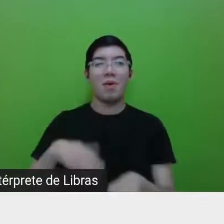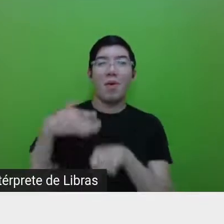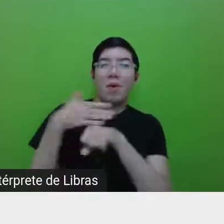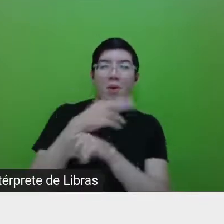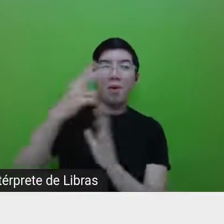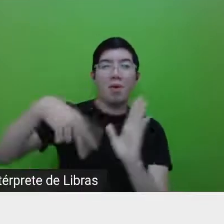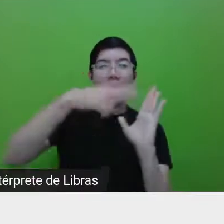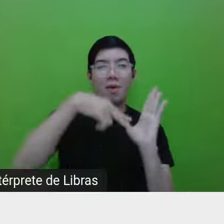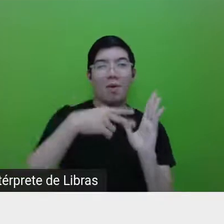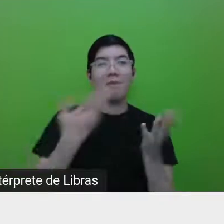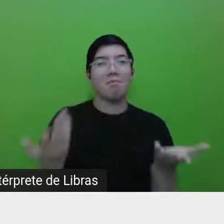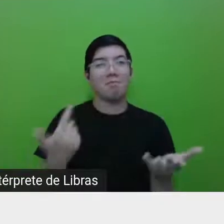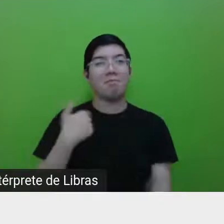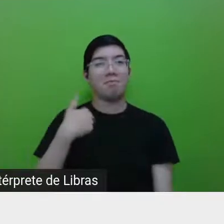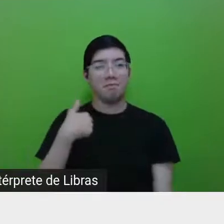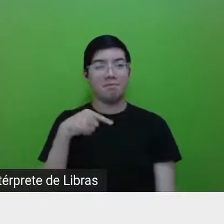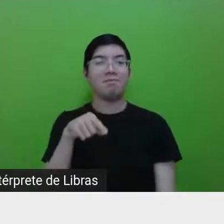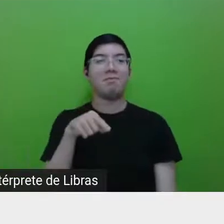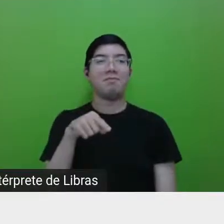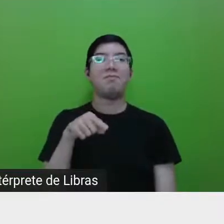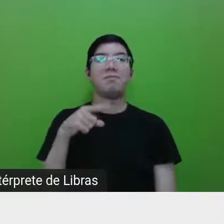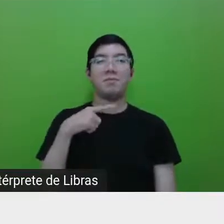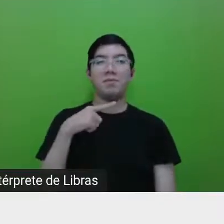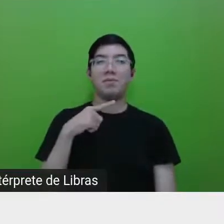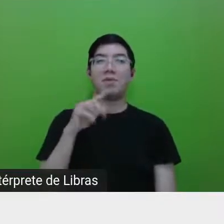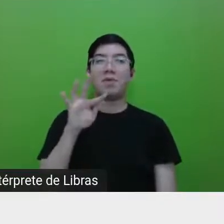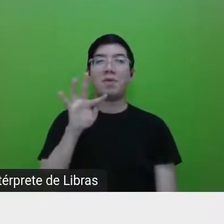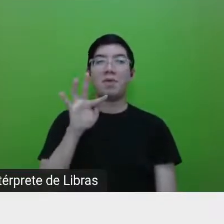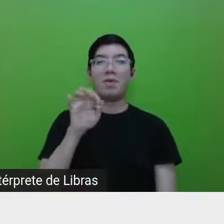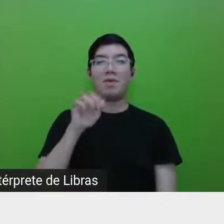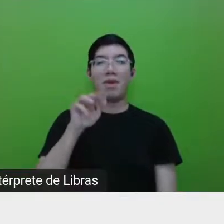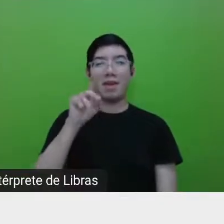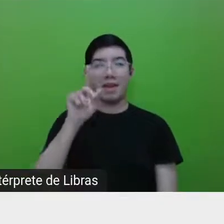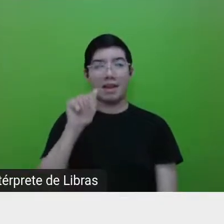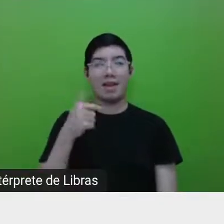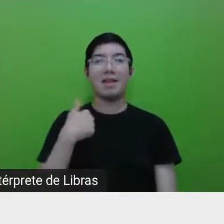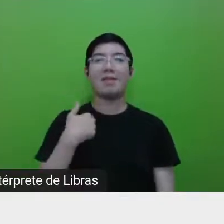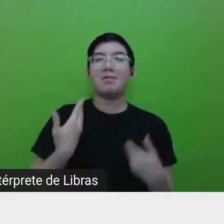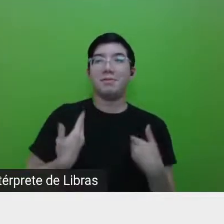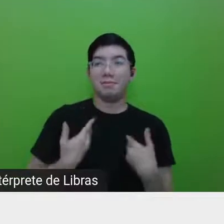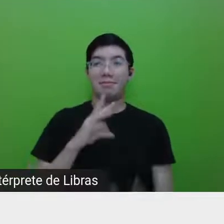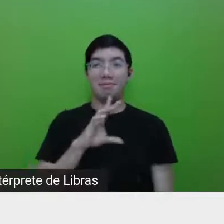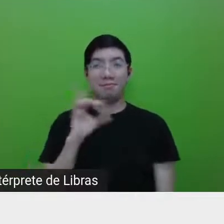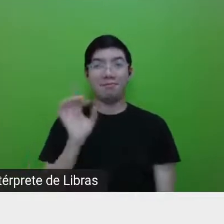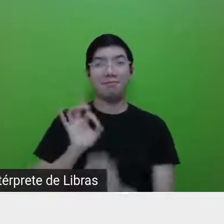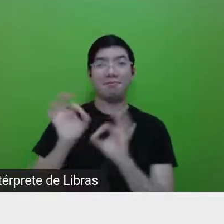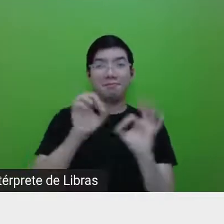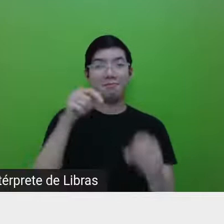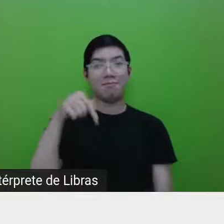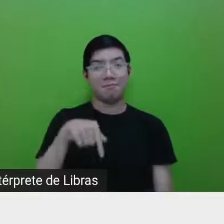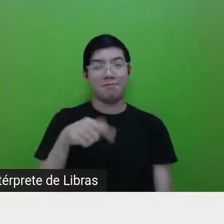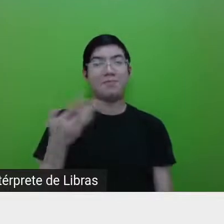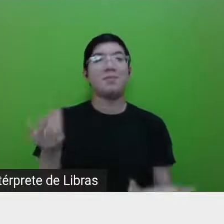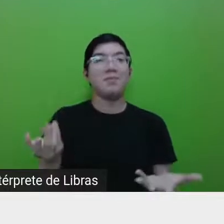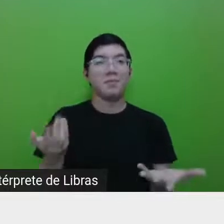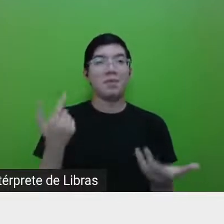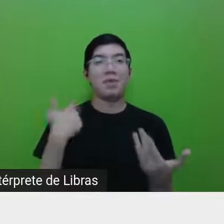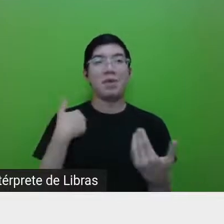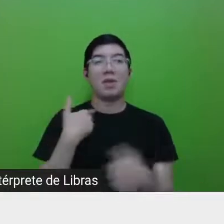de ação cultural e educativa da Biblioteca. Sou uma pessoa branca, de cabelo